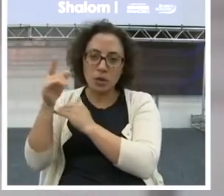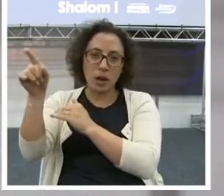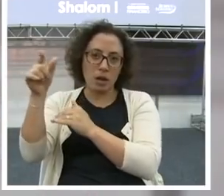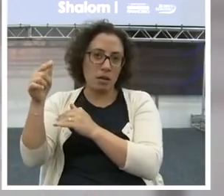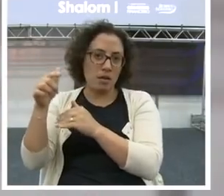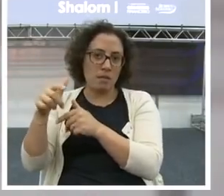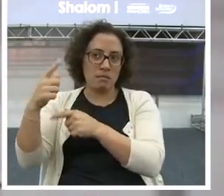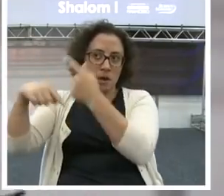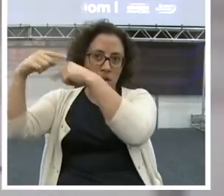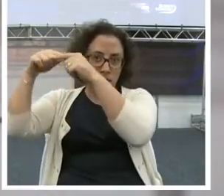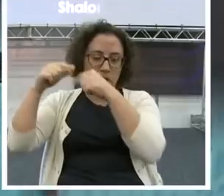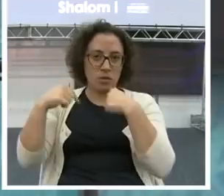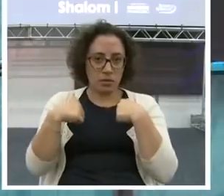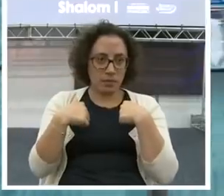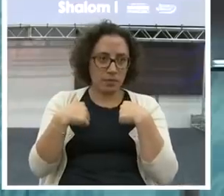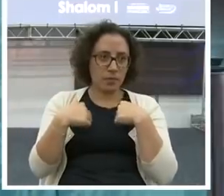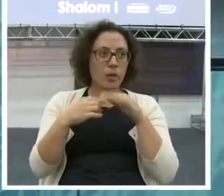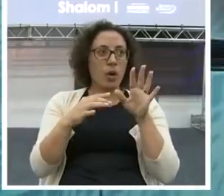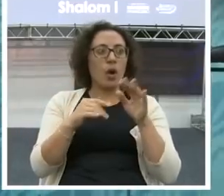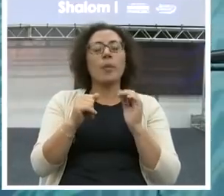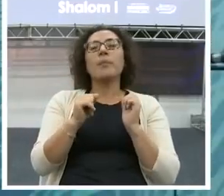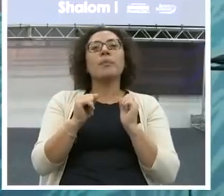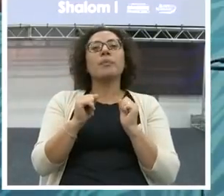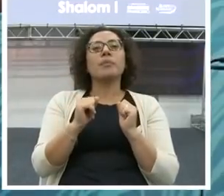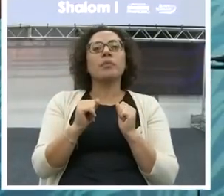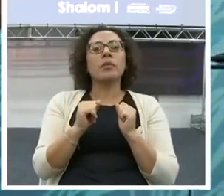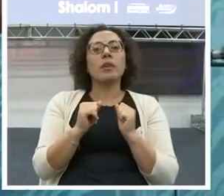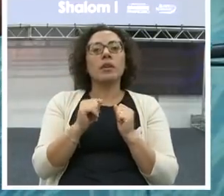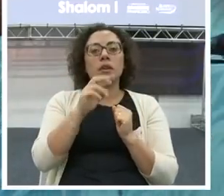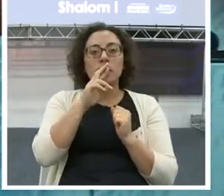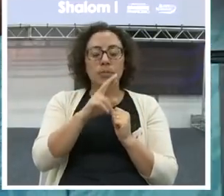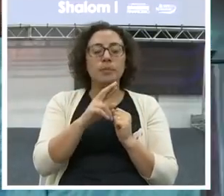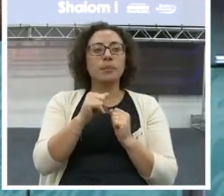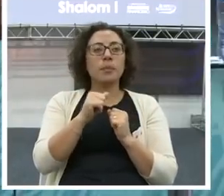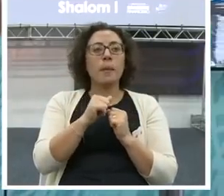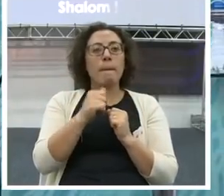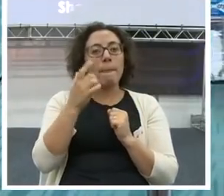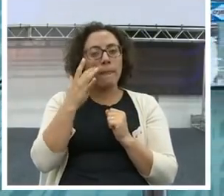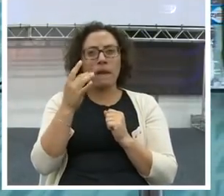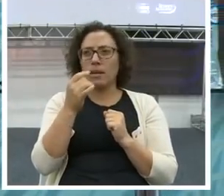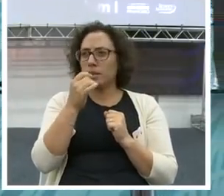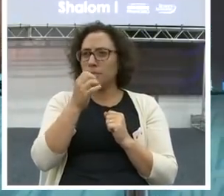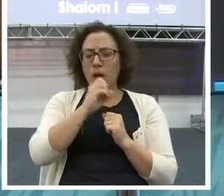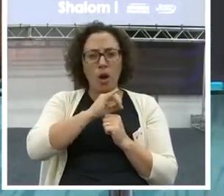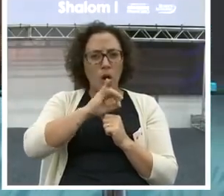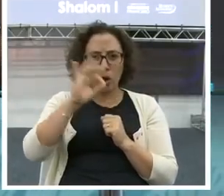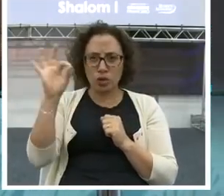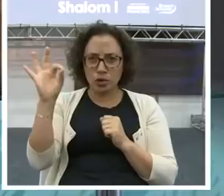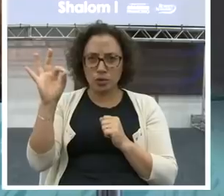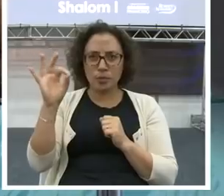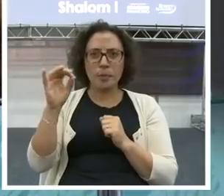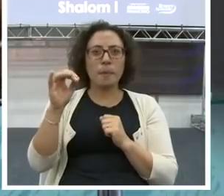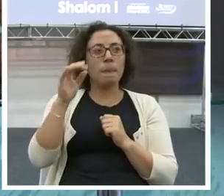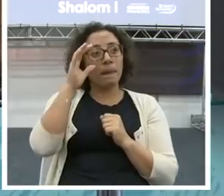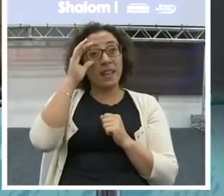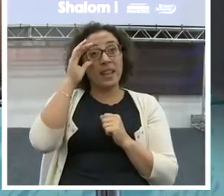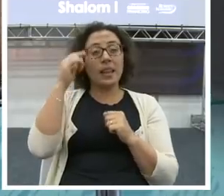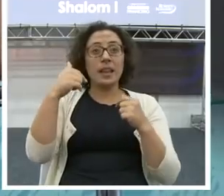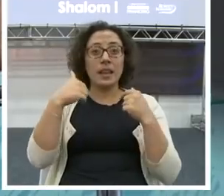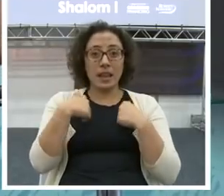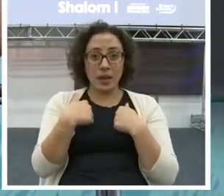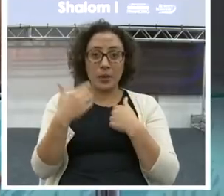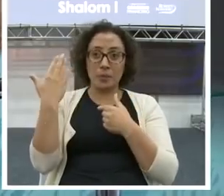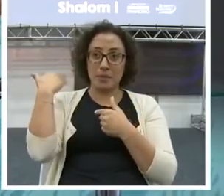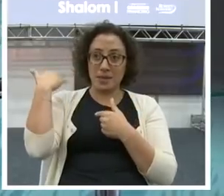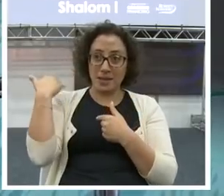Ronald, o multinível eu acho extraordinário. Eu, quando eu perdi tudo na vida, foi através da Herbalife que eu voltei,